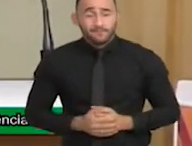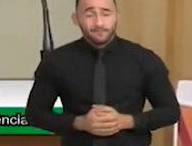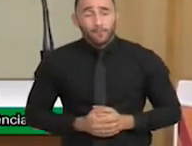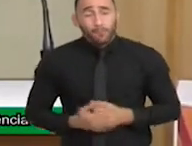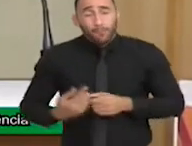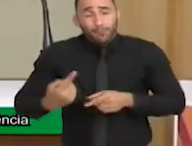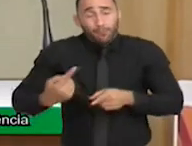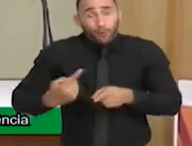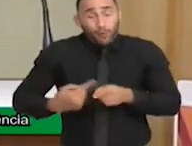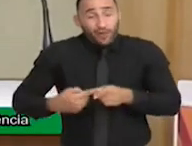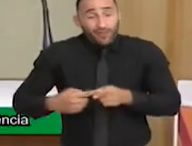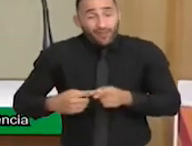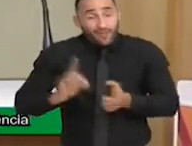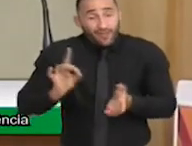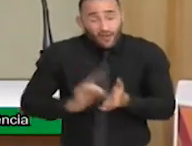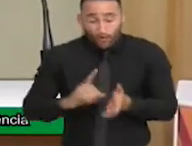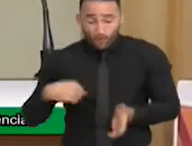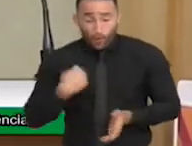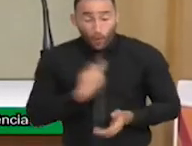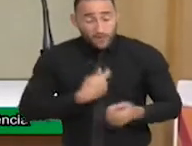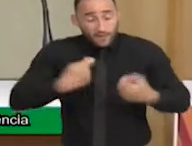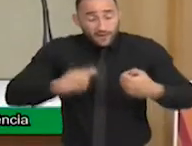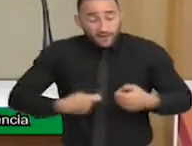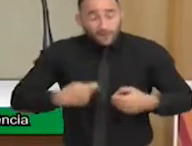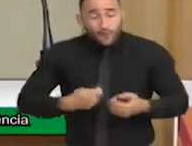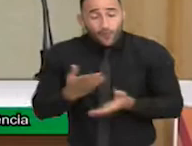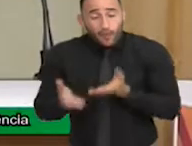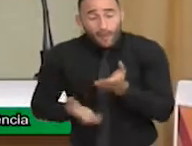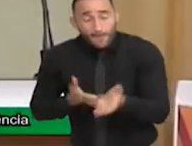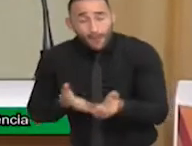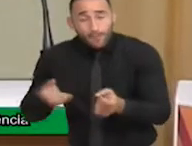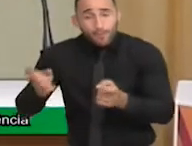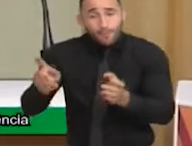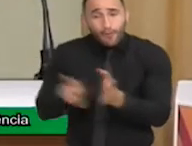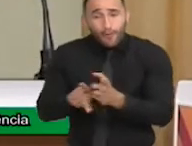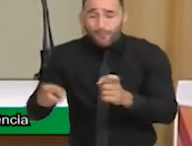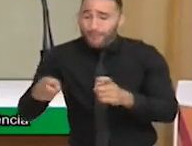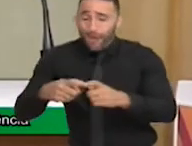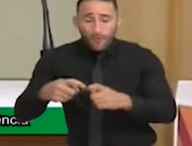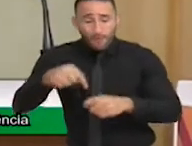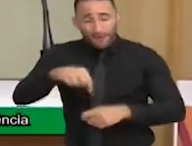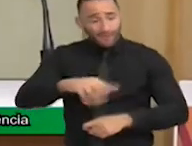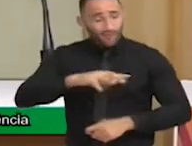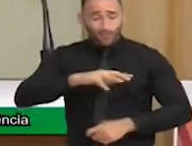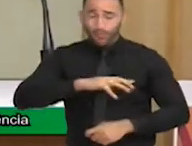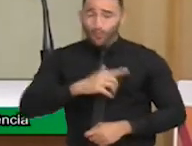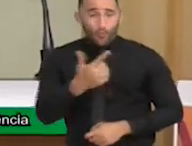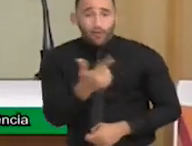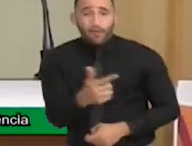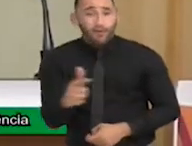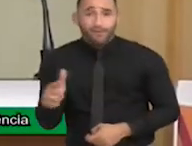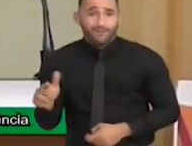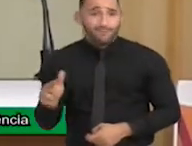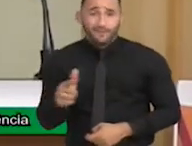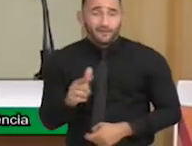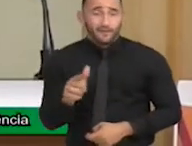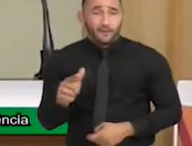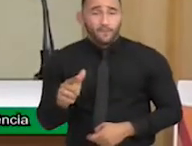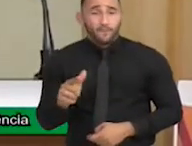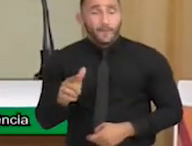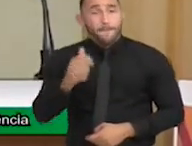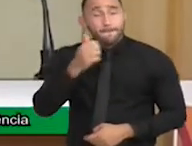Porque o que precisamos é tratamento clínico e o meu município não tem. A mãe precisa chegar no